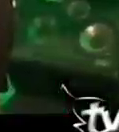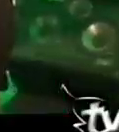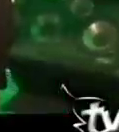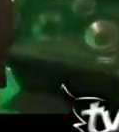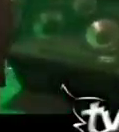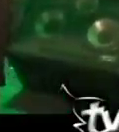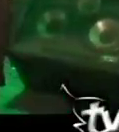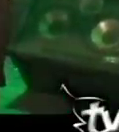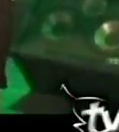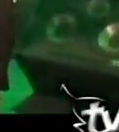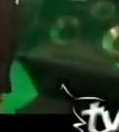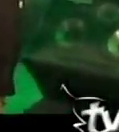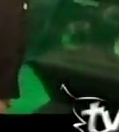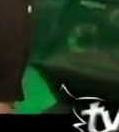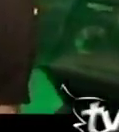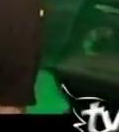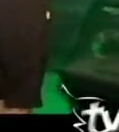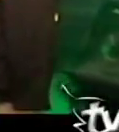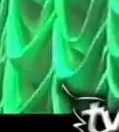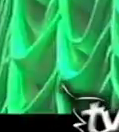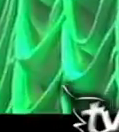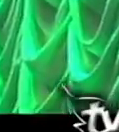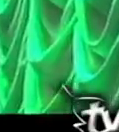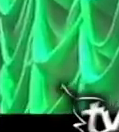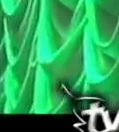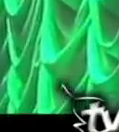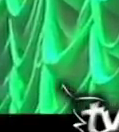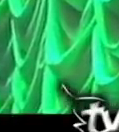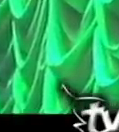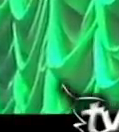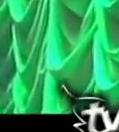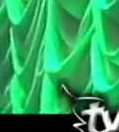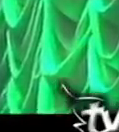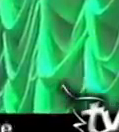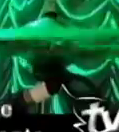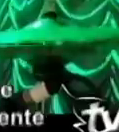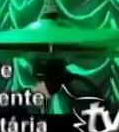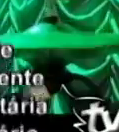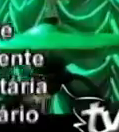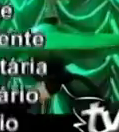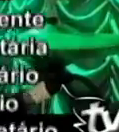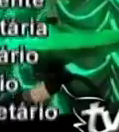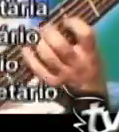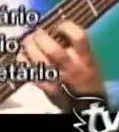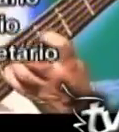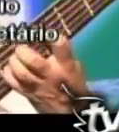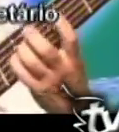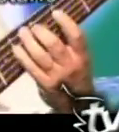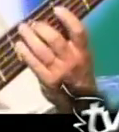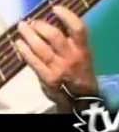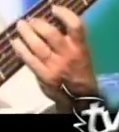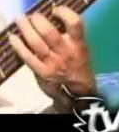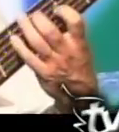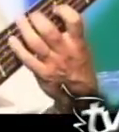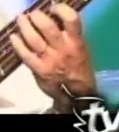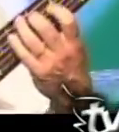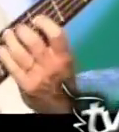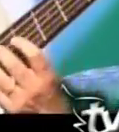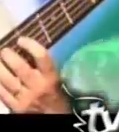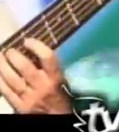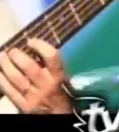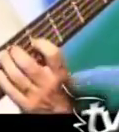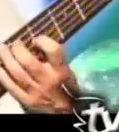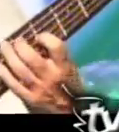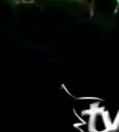noite quente vem chegando sorrateira Seu olha já diz são meus sentidos Ela ensinua que existe